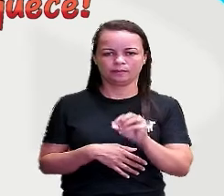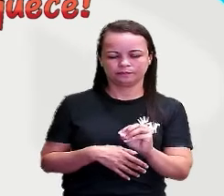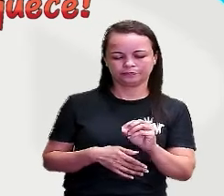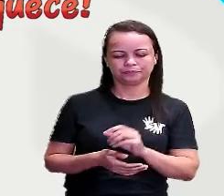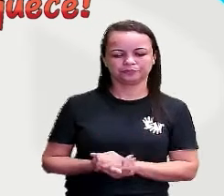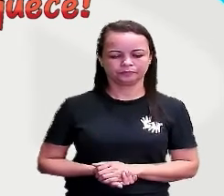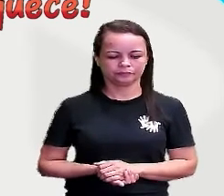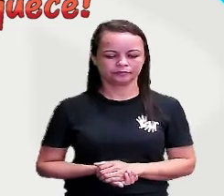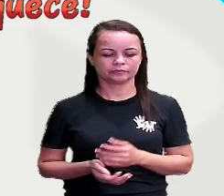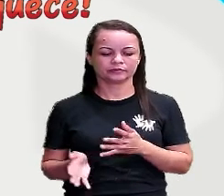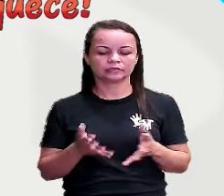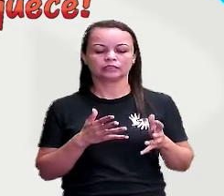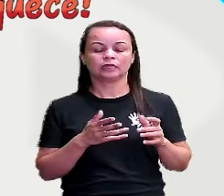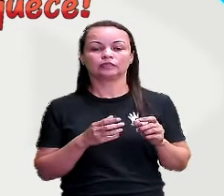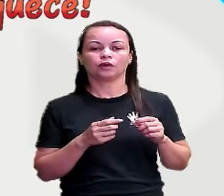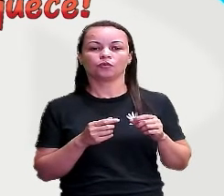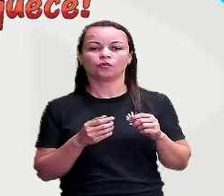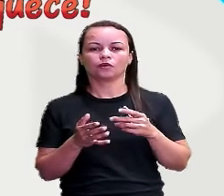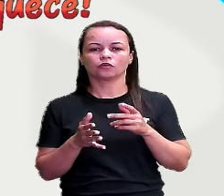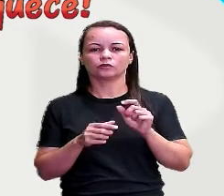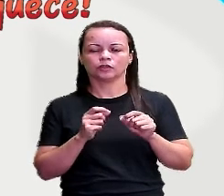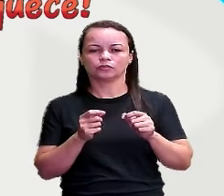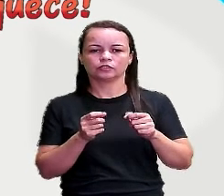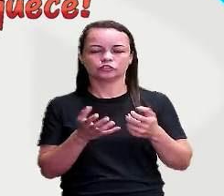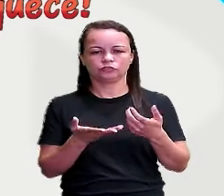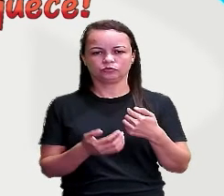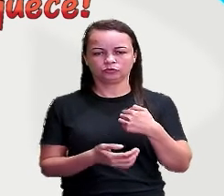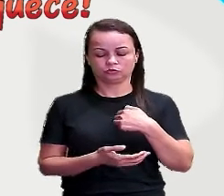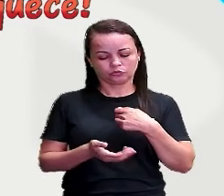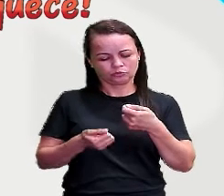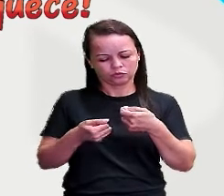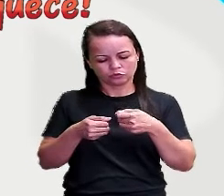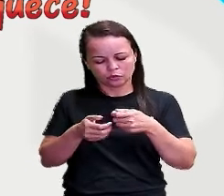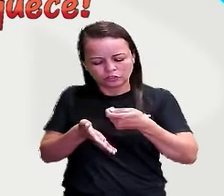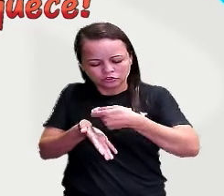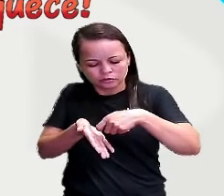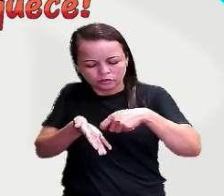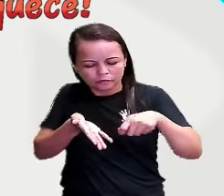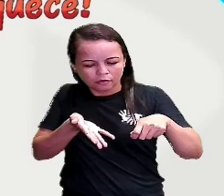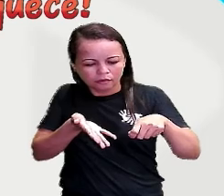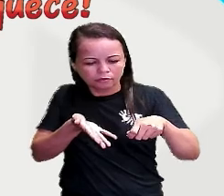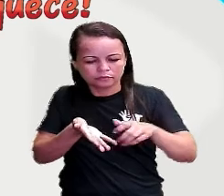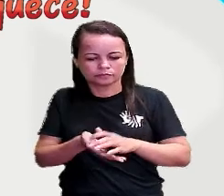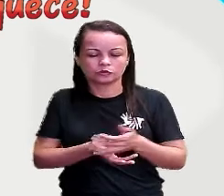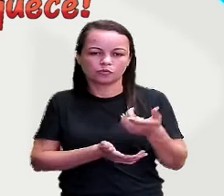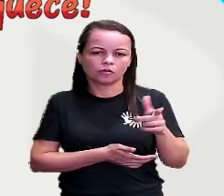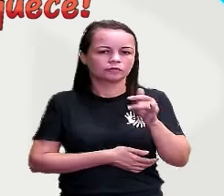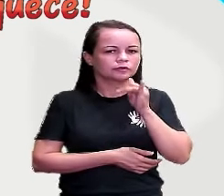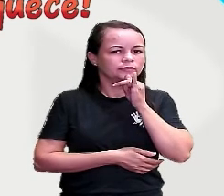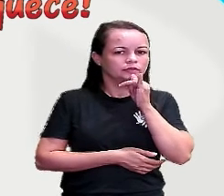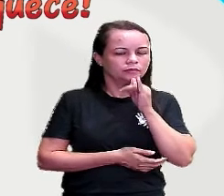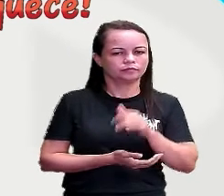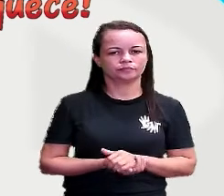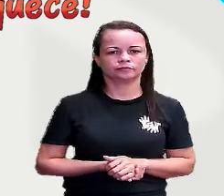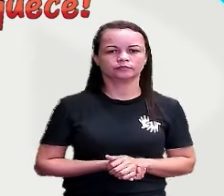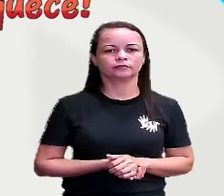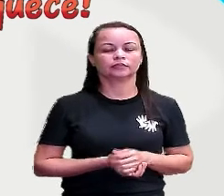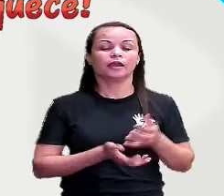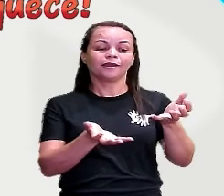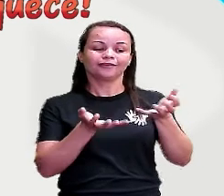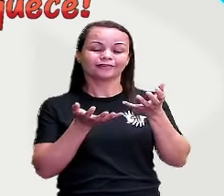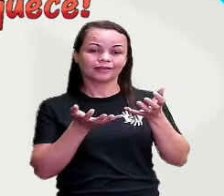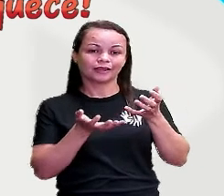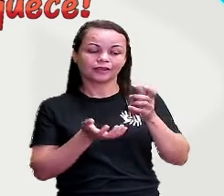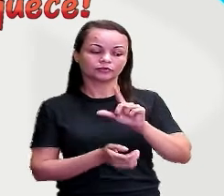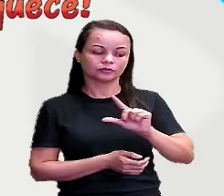principal vai ser escrevendo. Estou escrevendo. Outro exemplo ali. Quero sair com